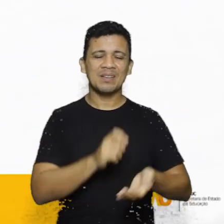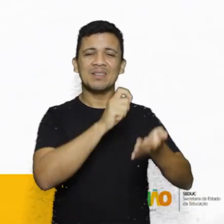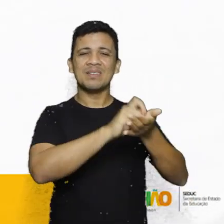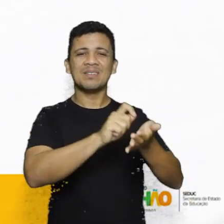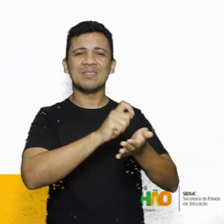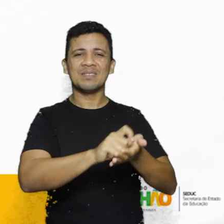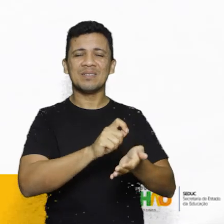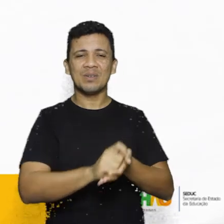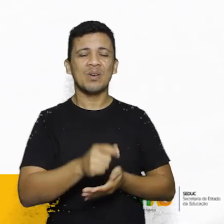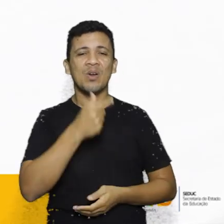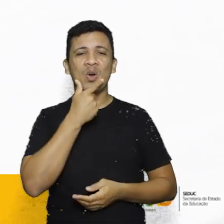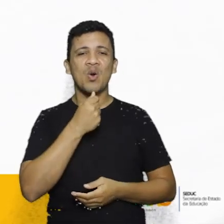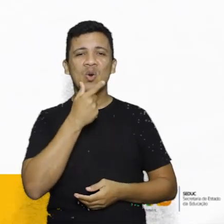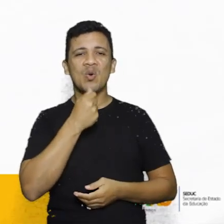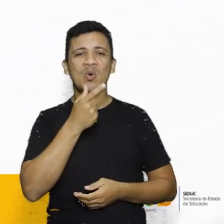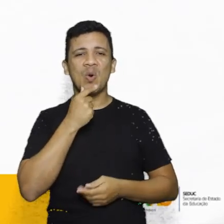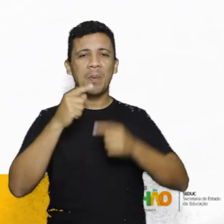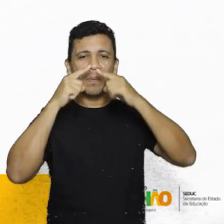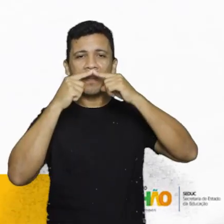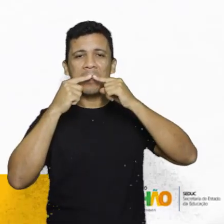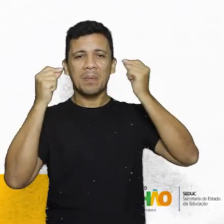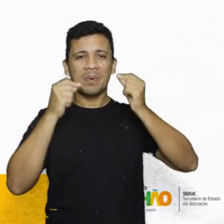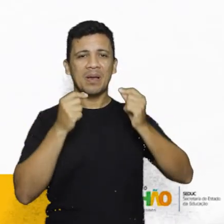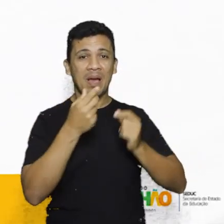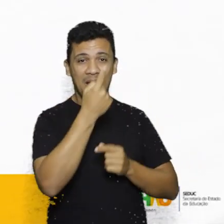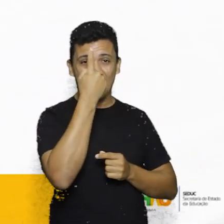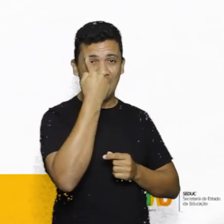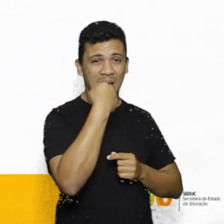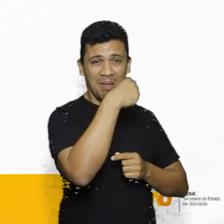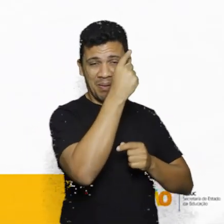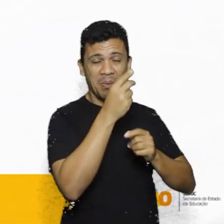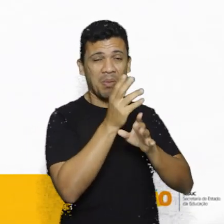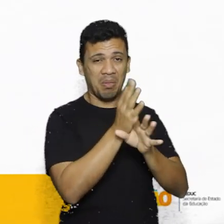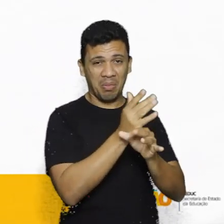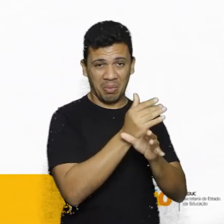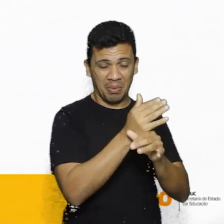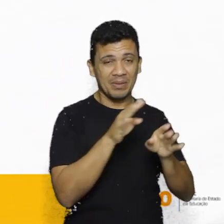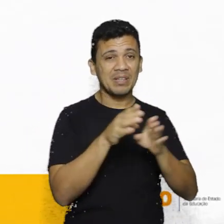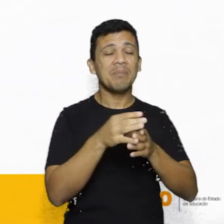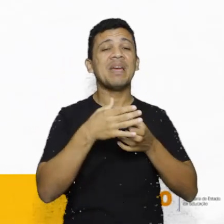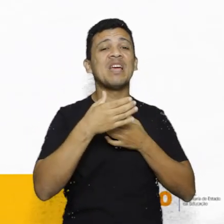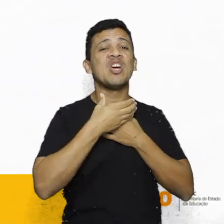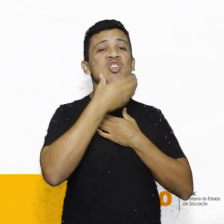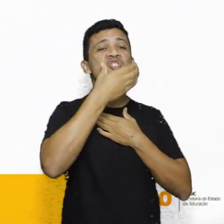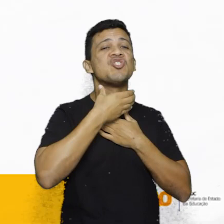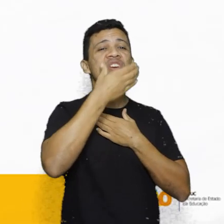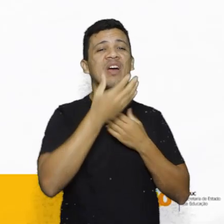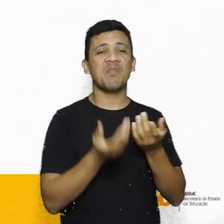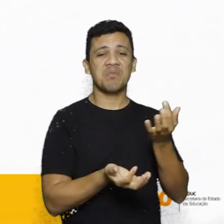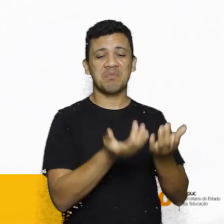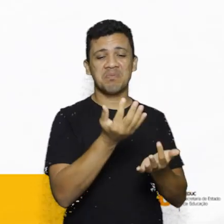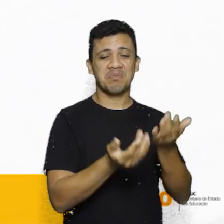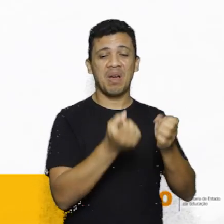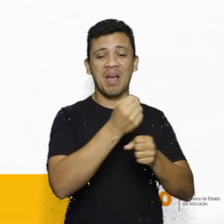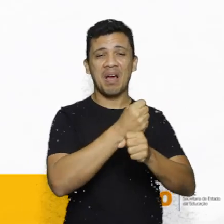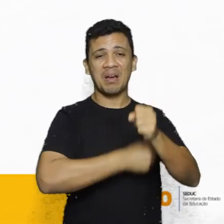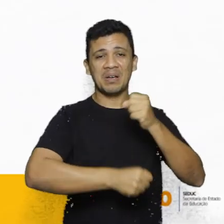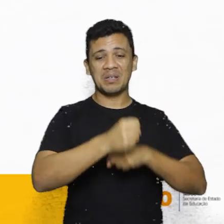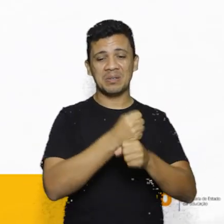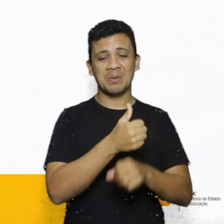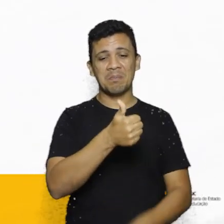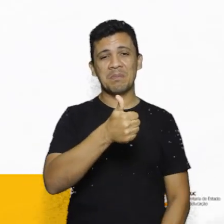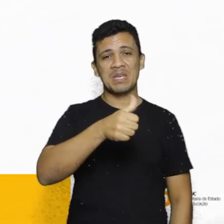pintor dos relógios moles, e das girafas em chamas em 1931. E ele sabia do que ele falava.